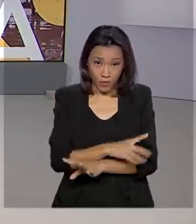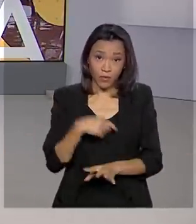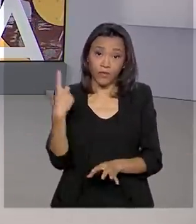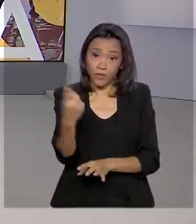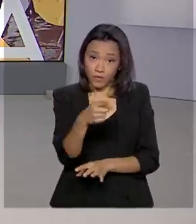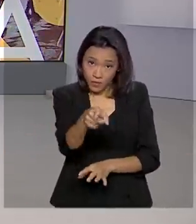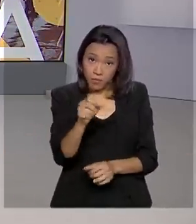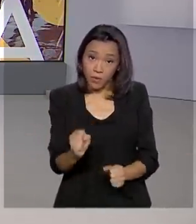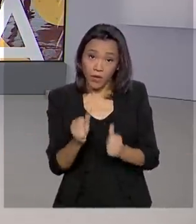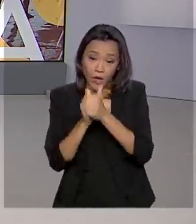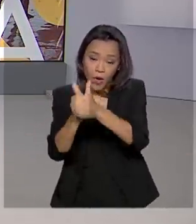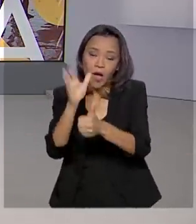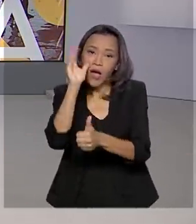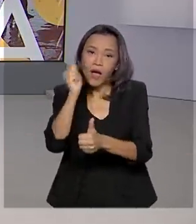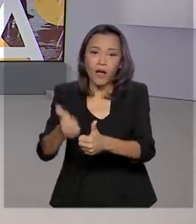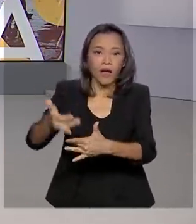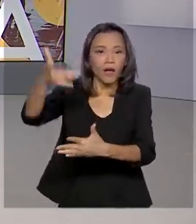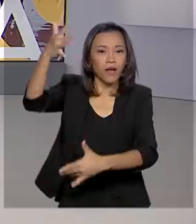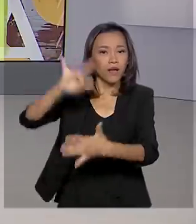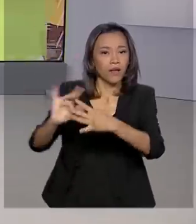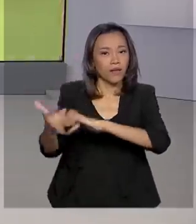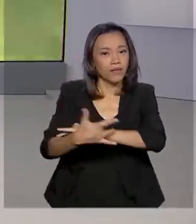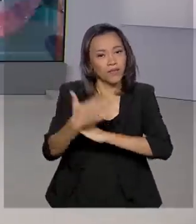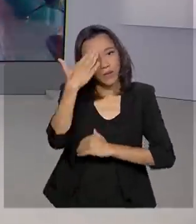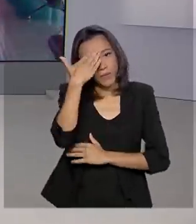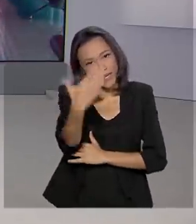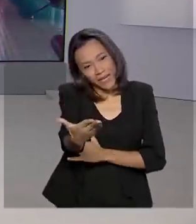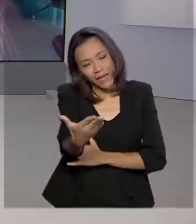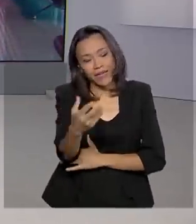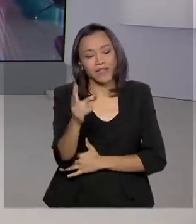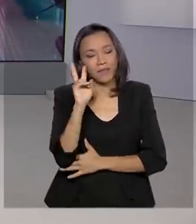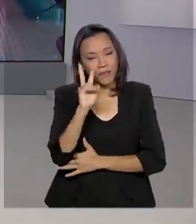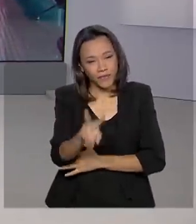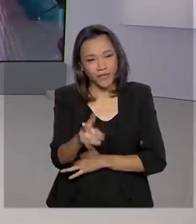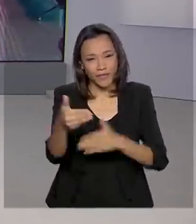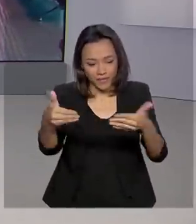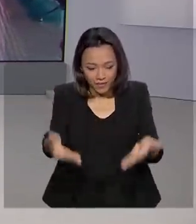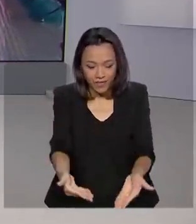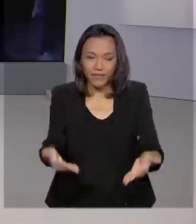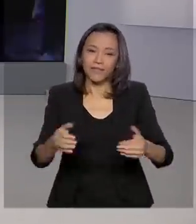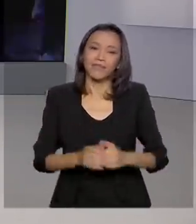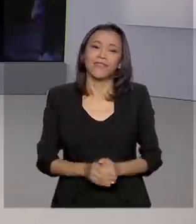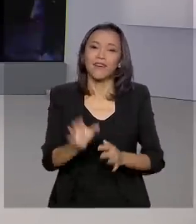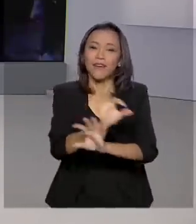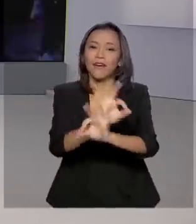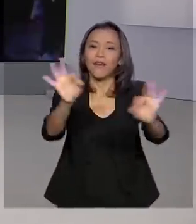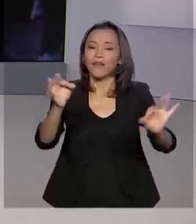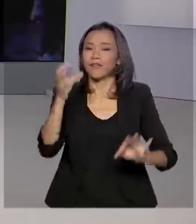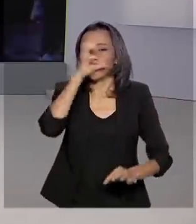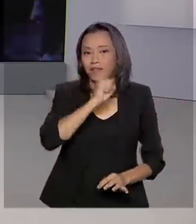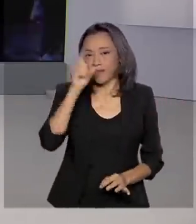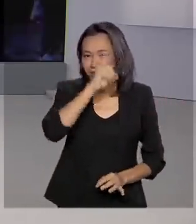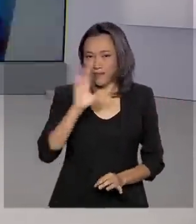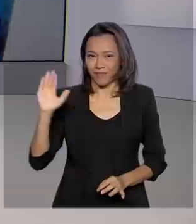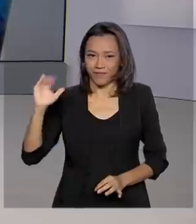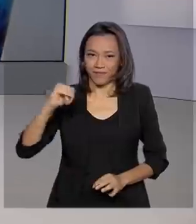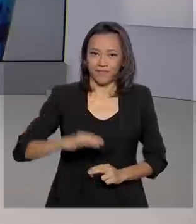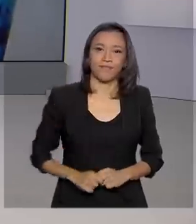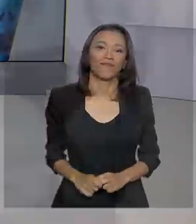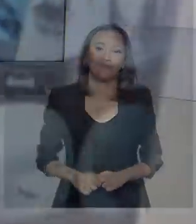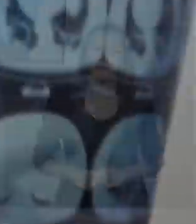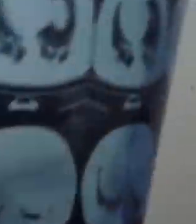nos acompanhar também pelas redes sociais. Obrigada pela sua audiência aqui na TV Brasil, um ótimo fim de semana para você. Tchau, tchau.